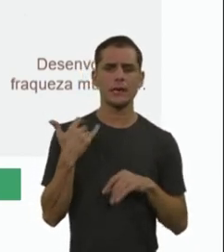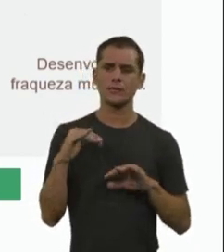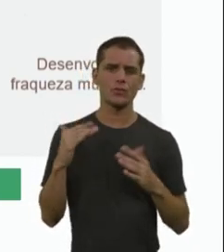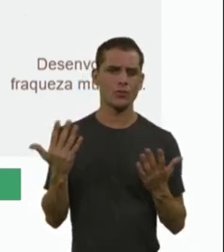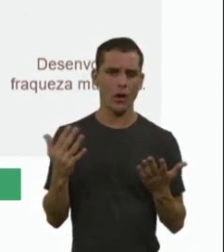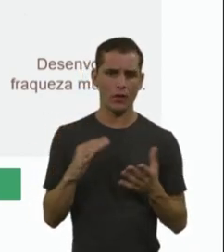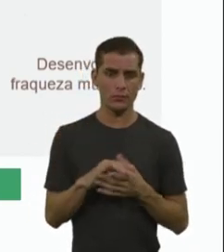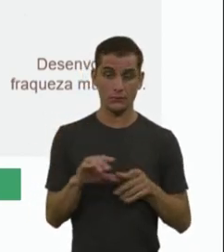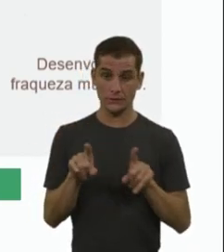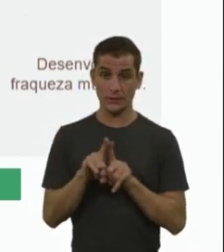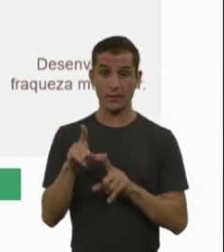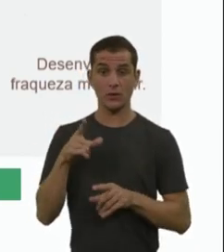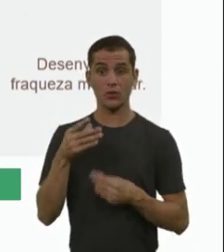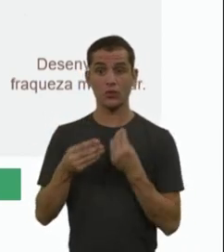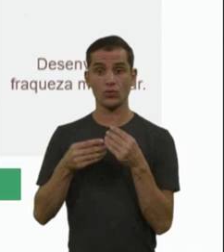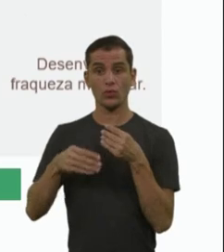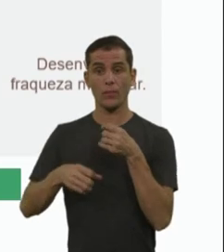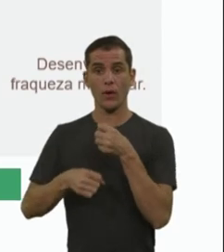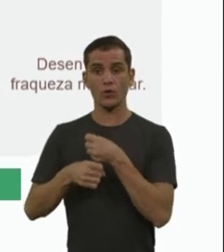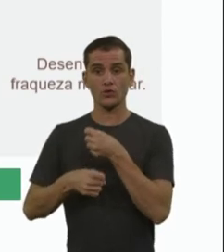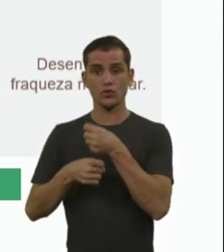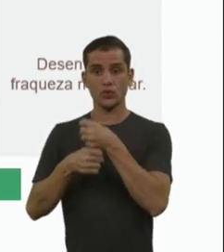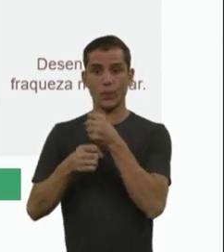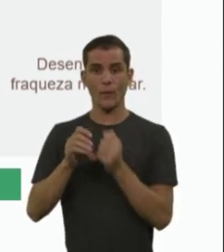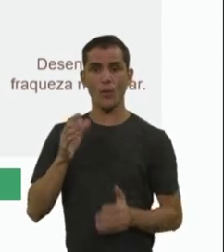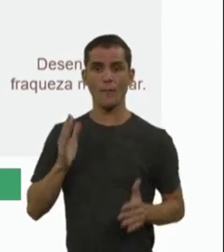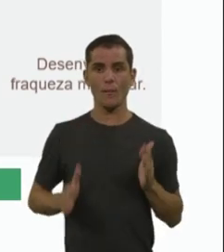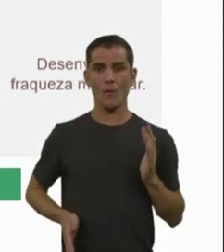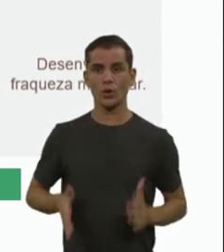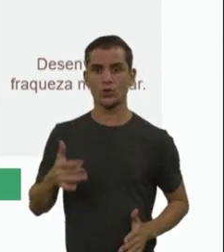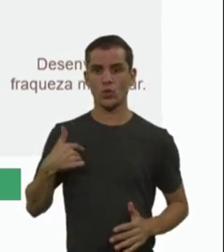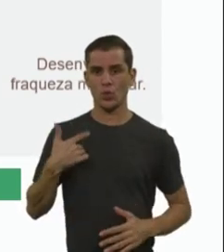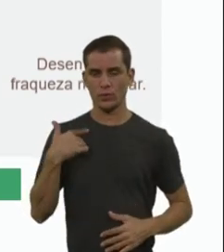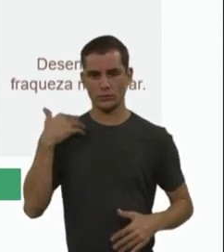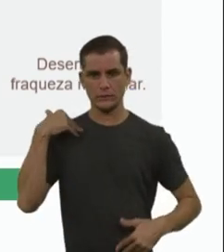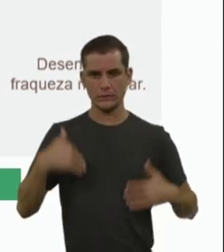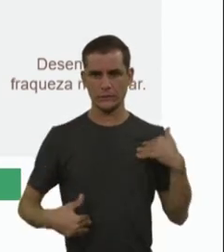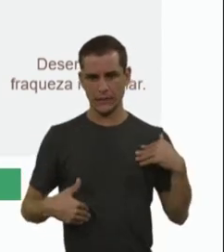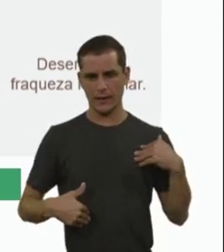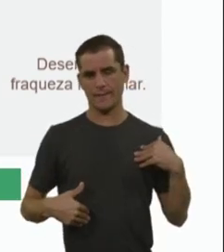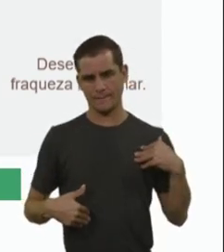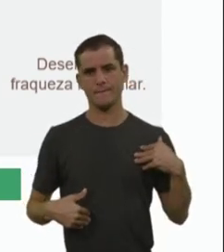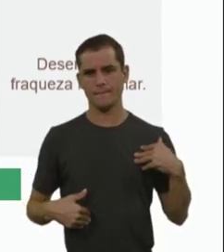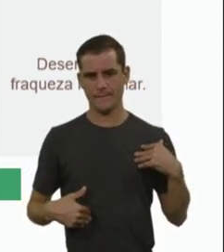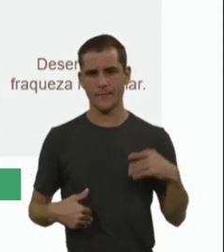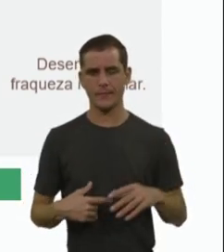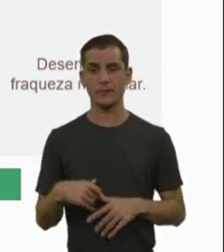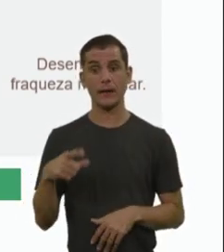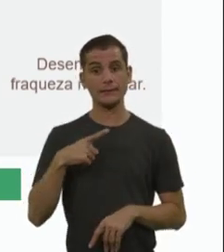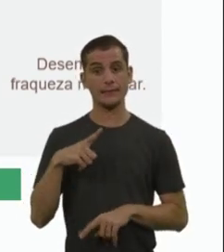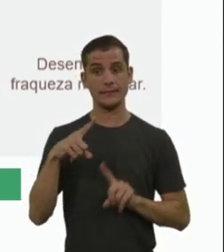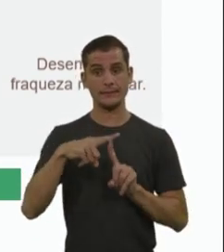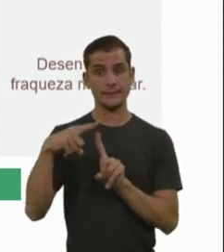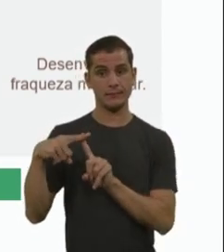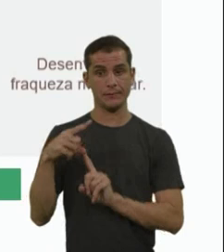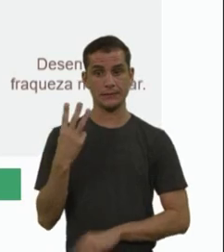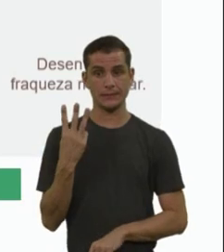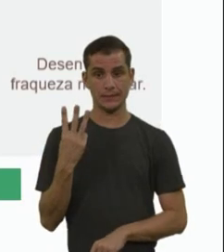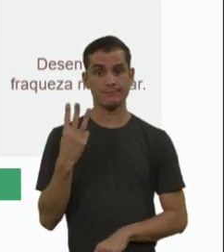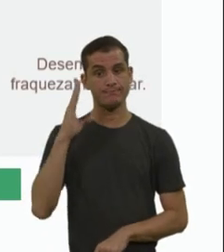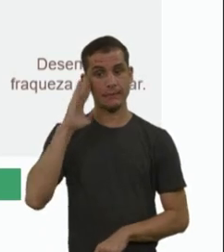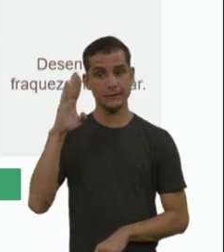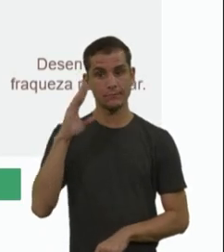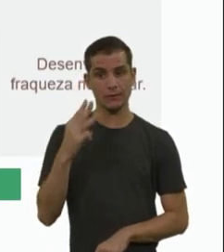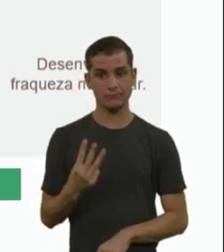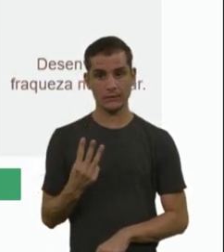capacidade motor a máxima que esse paciente ele pode adquirir. A gente fala de três tipos principais AMI tipo